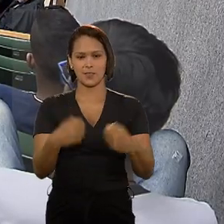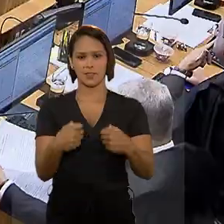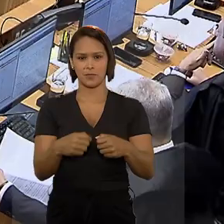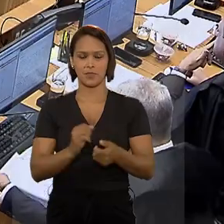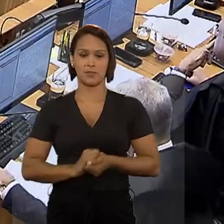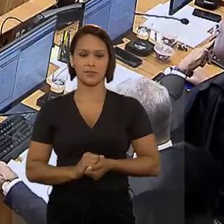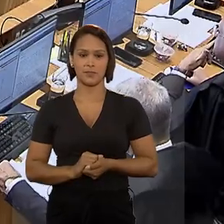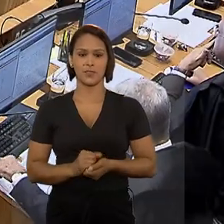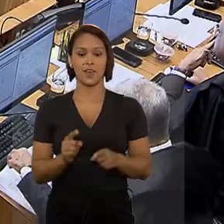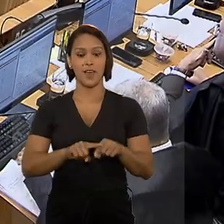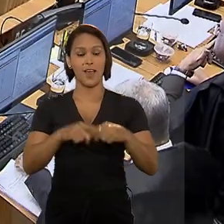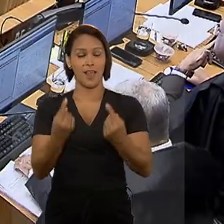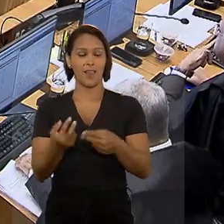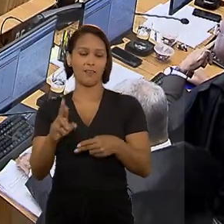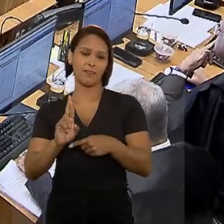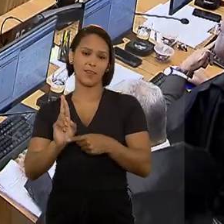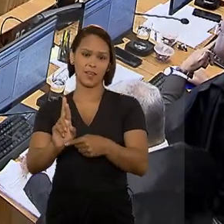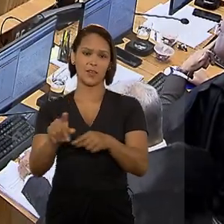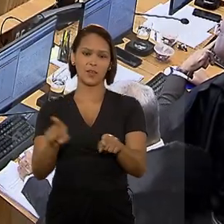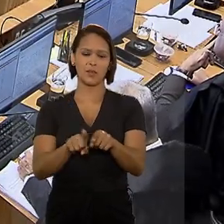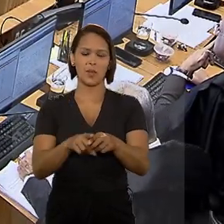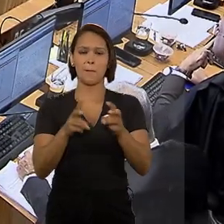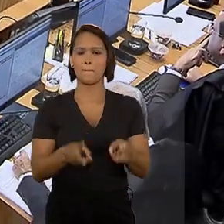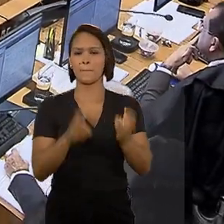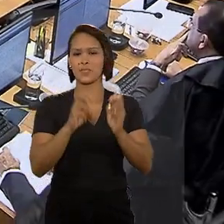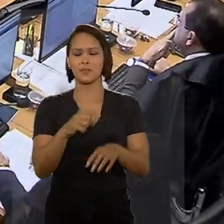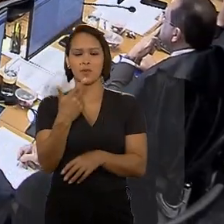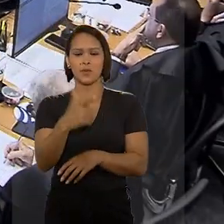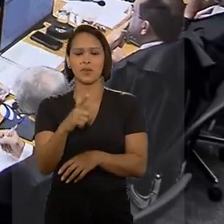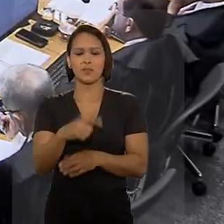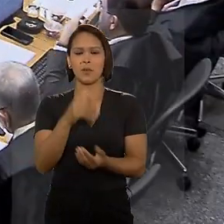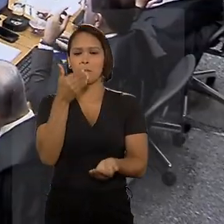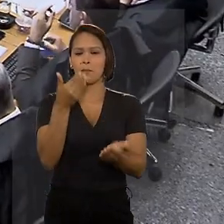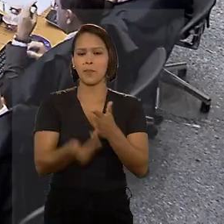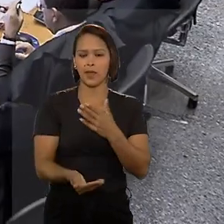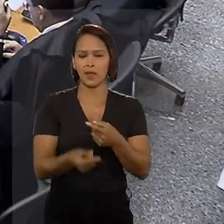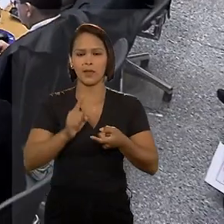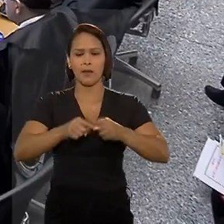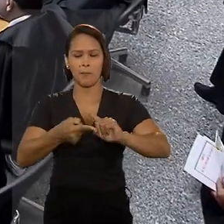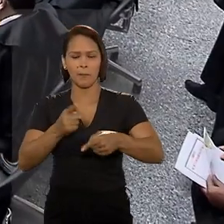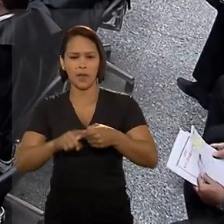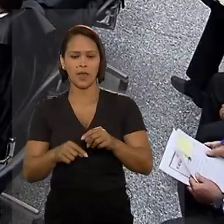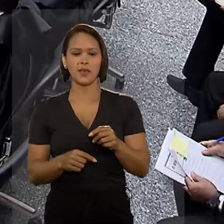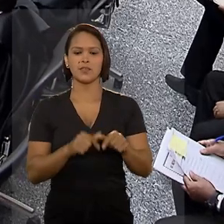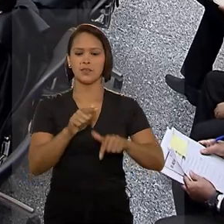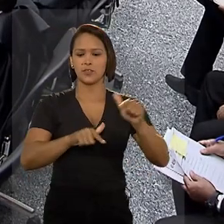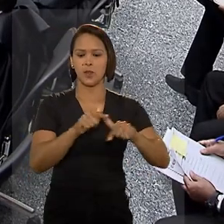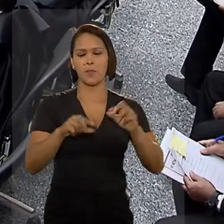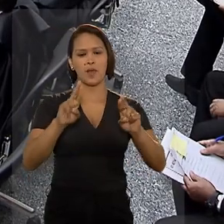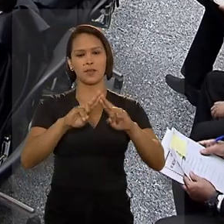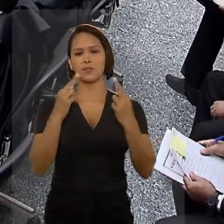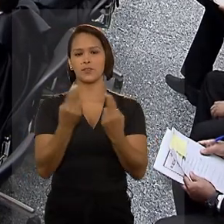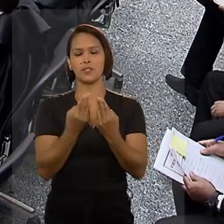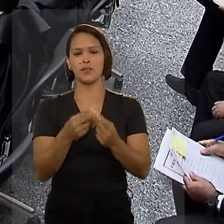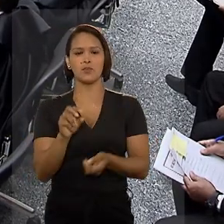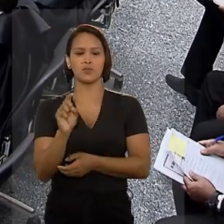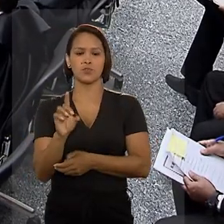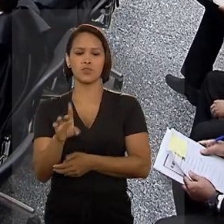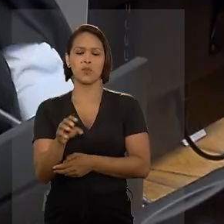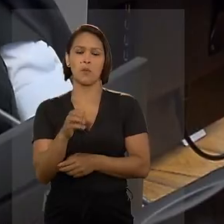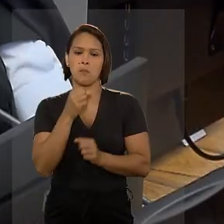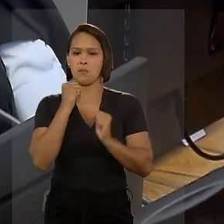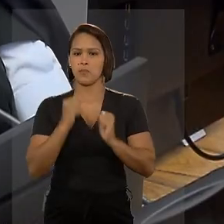ação. Além disso, o relator observou que não há evidências de prejuízo a bens, serviços ou interesse da União,